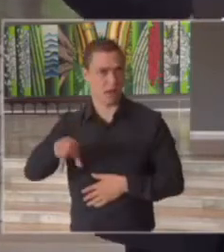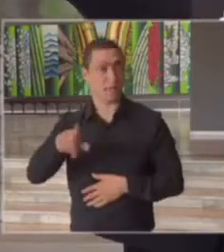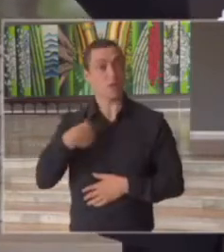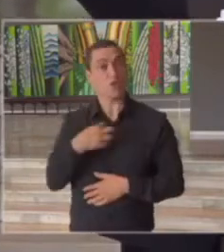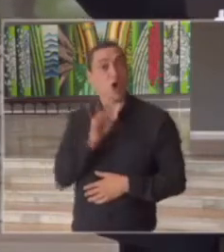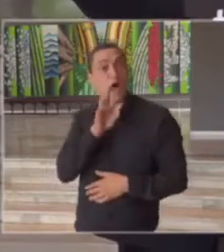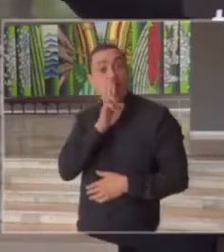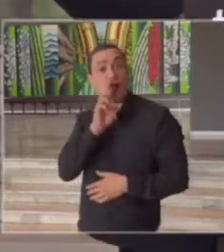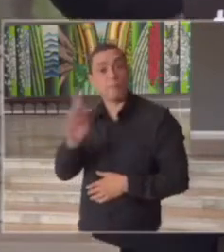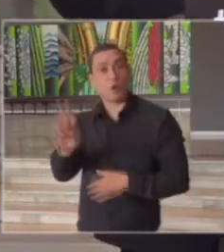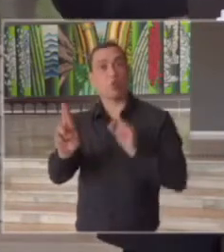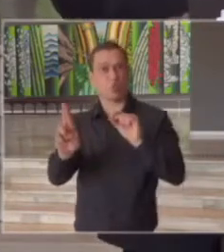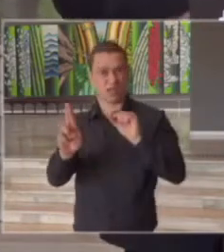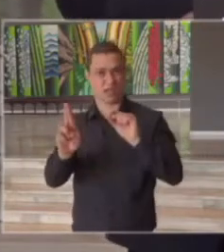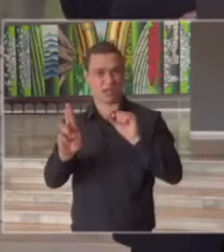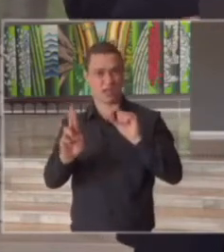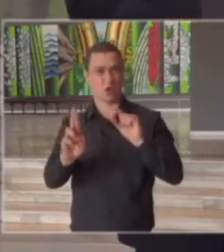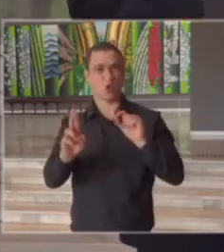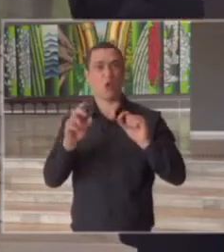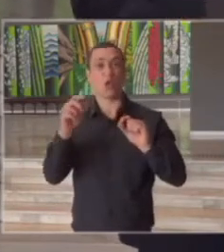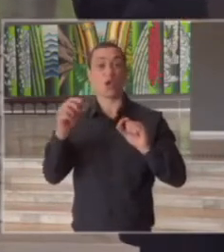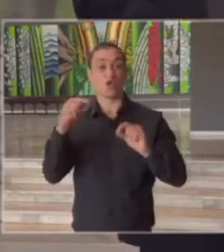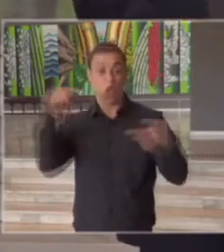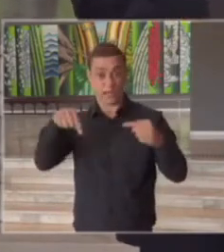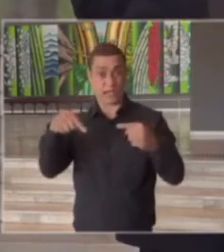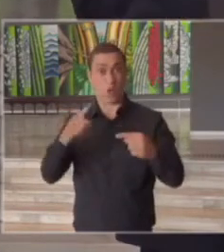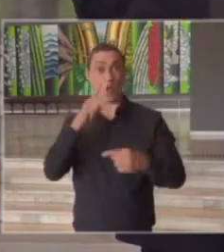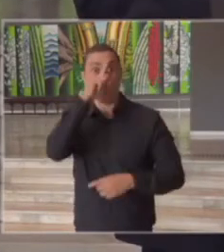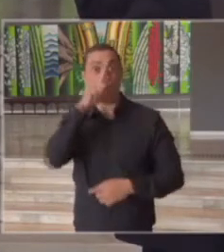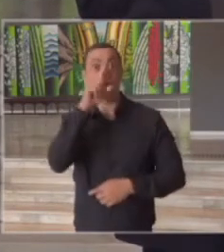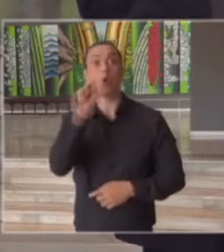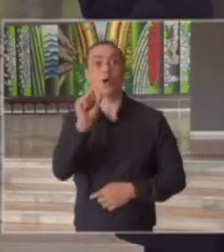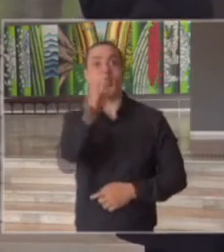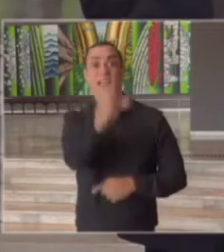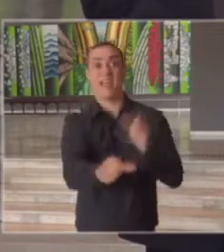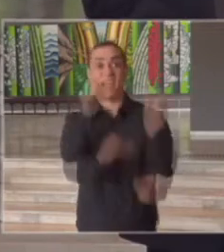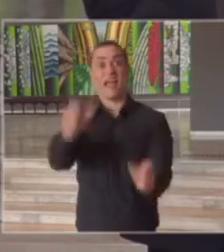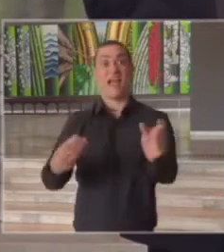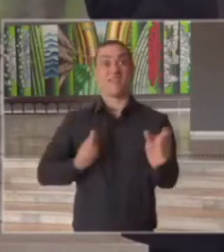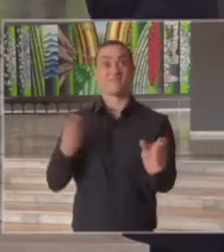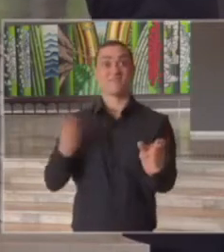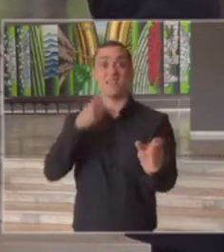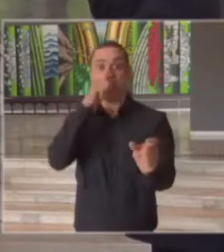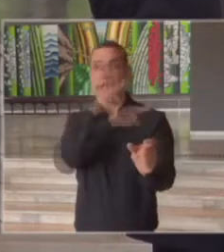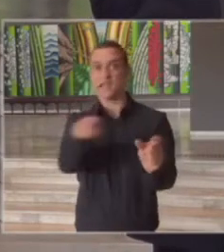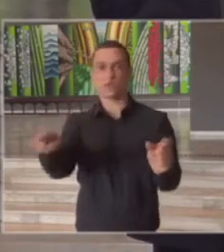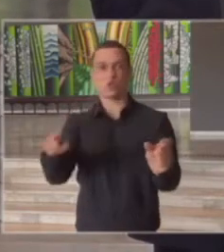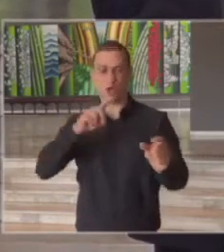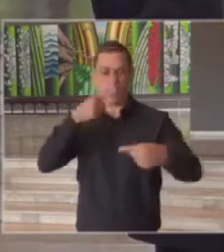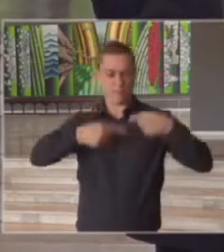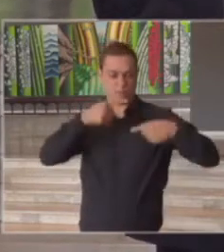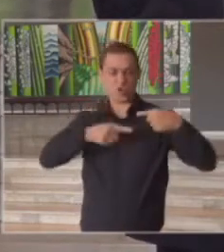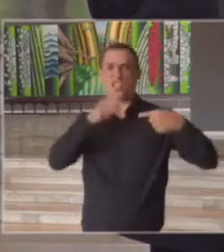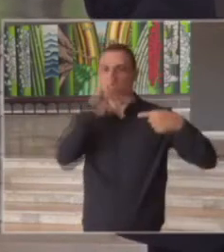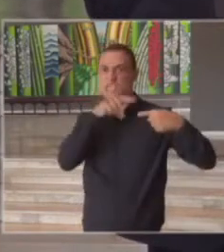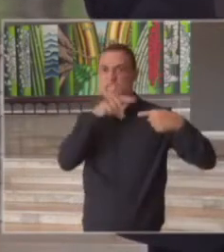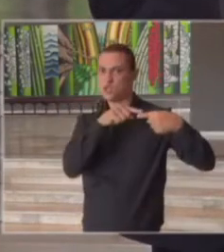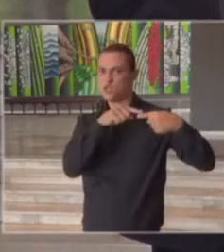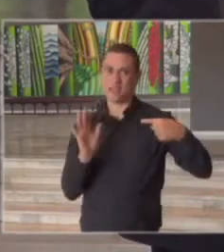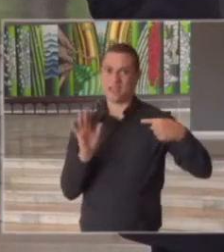resposta o capital que está em jogo em São Paulo é o capital da vida das pessoas não é o capital político de ninguém